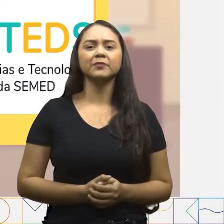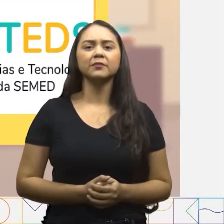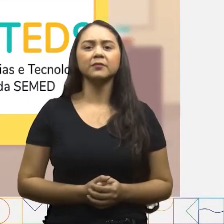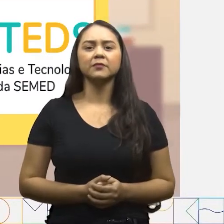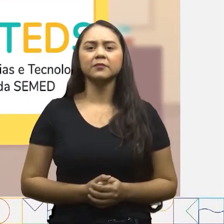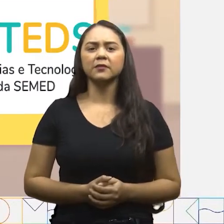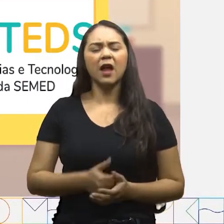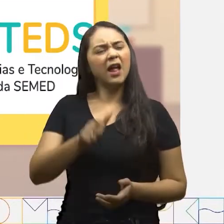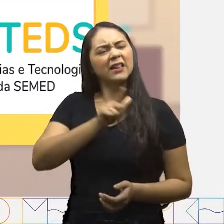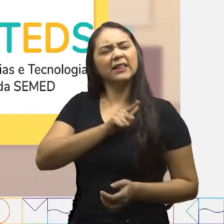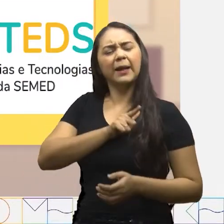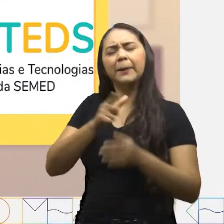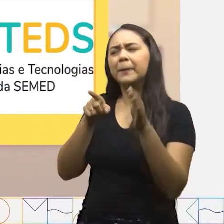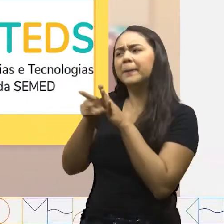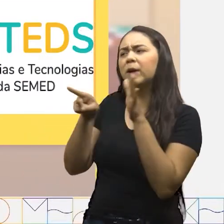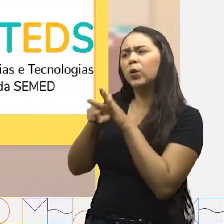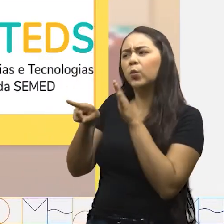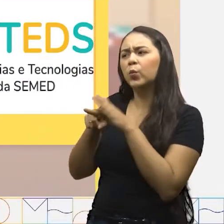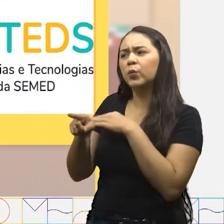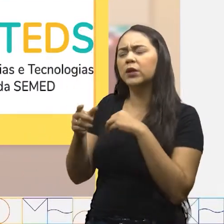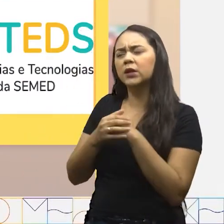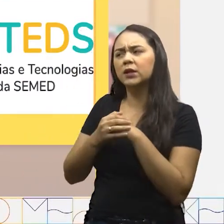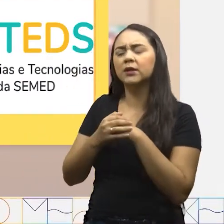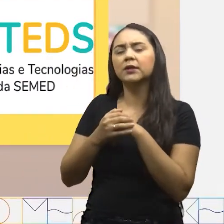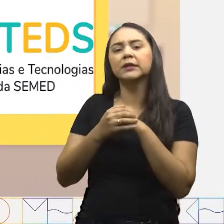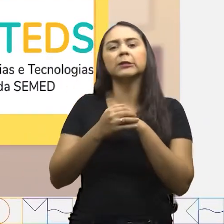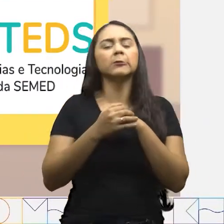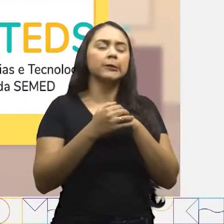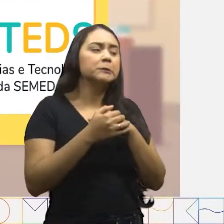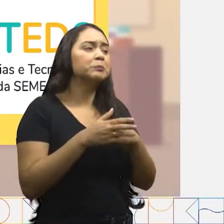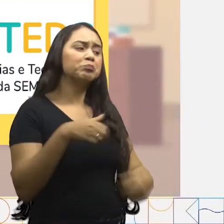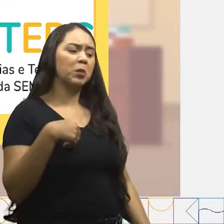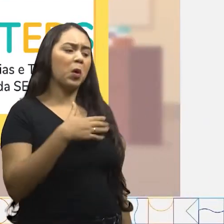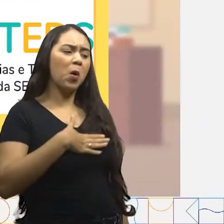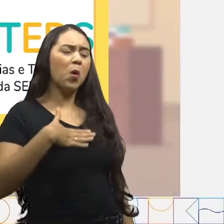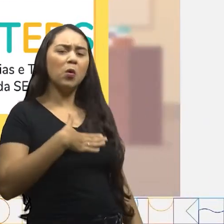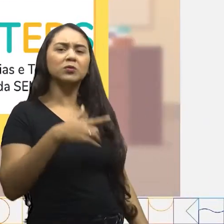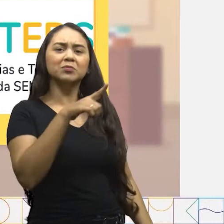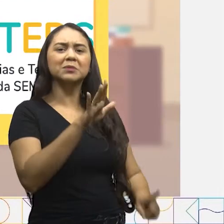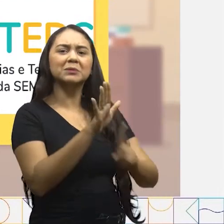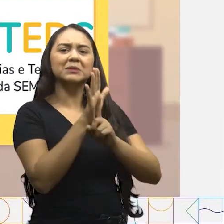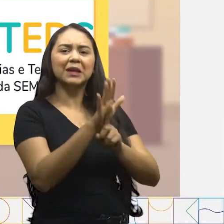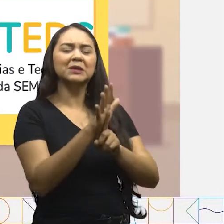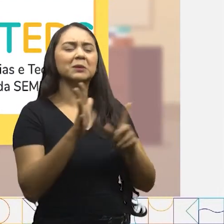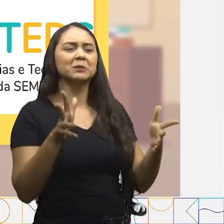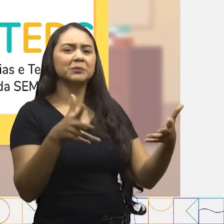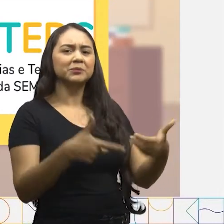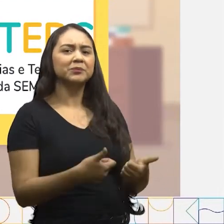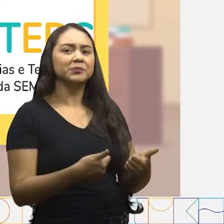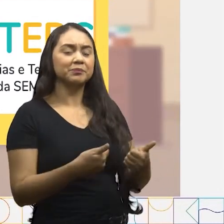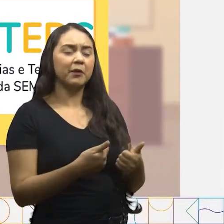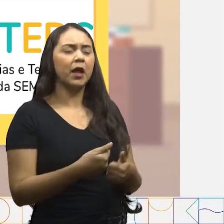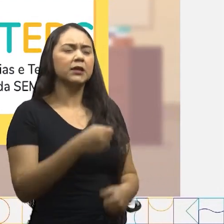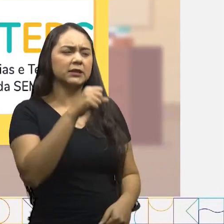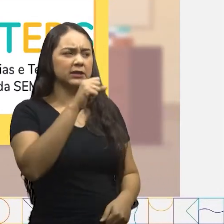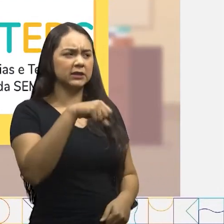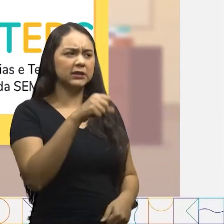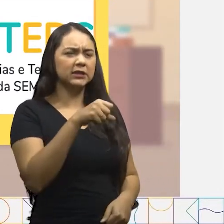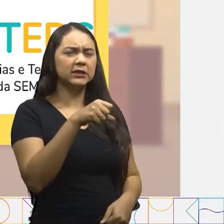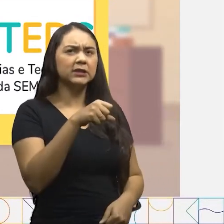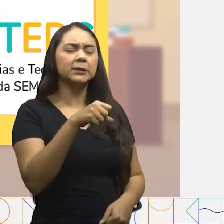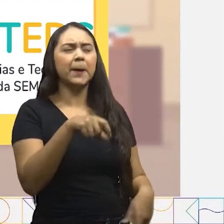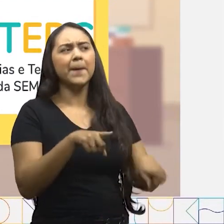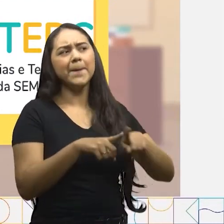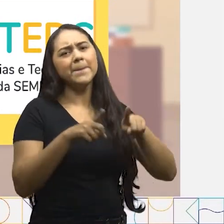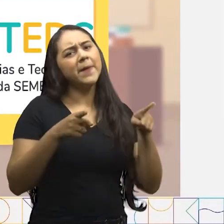Alguma pergunta para Sara, João Marcelo? Ah, eu gostei muito da apresentação dela! Sim, professora,